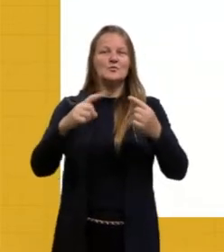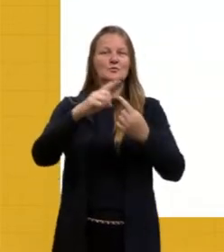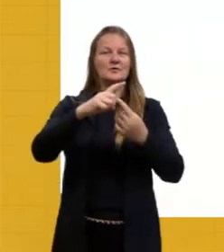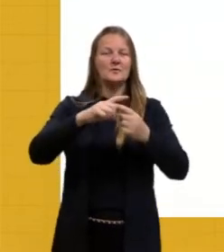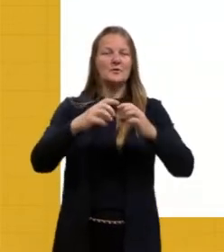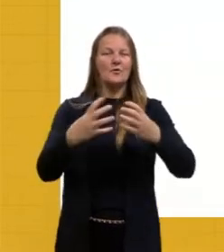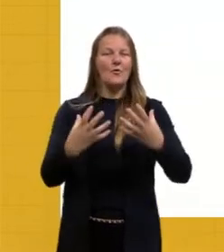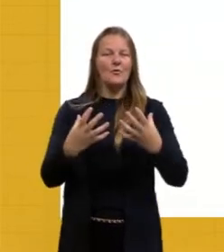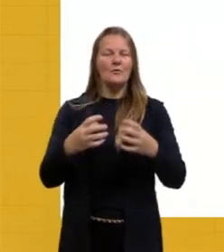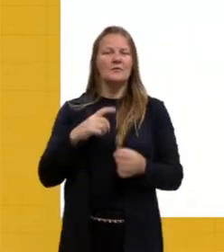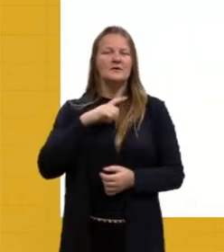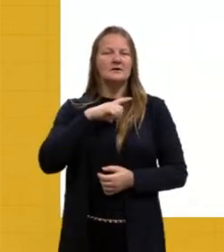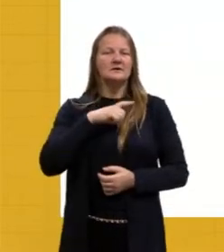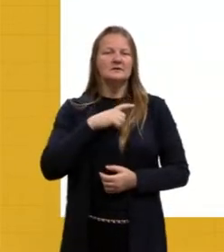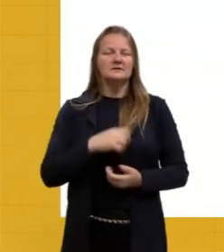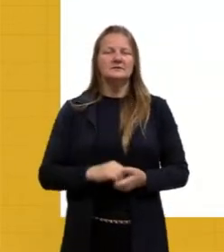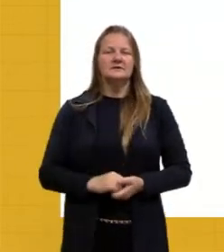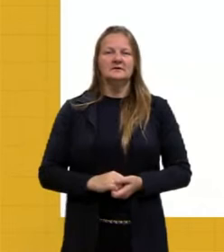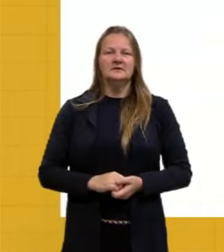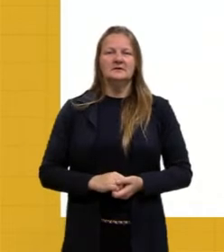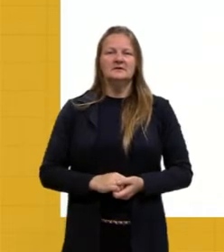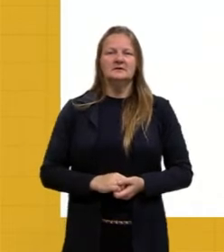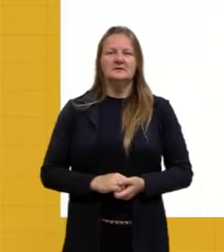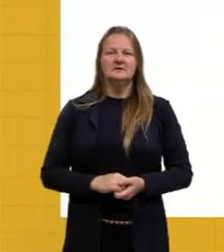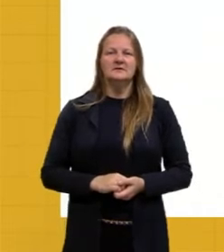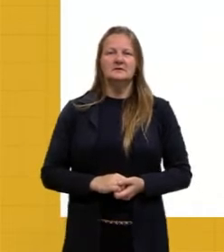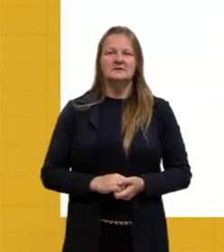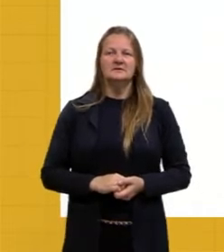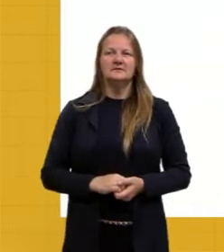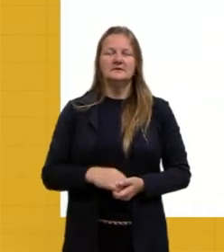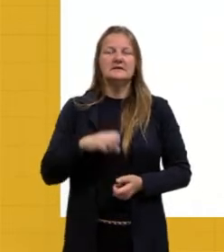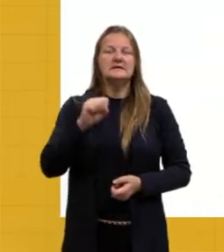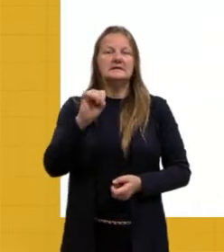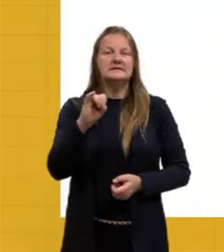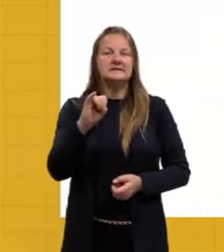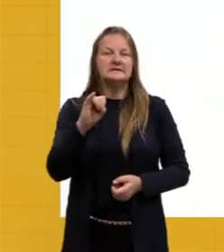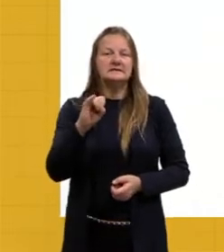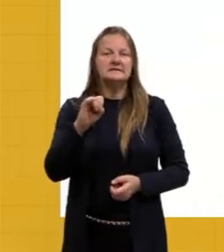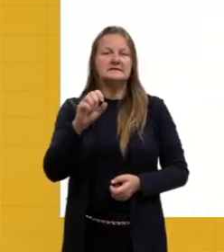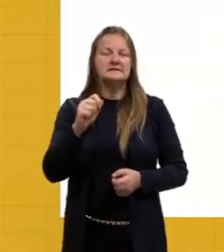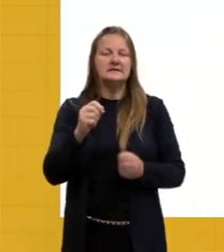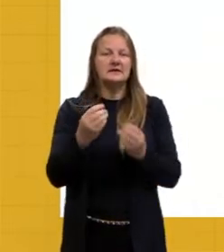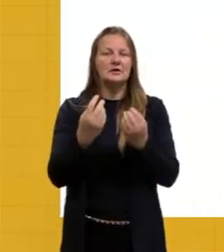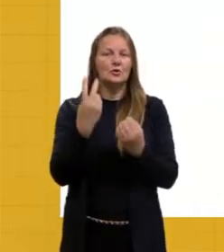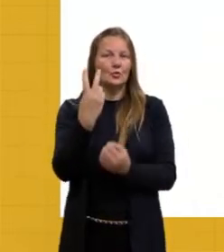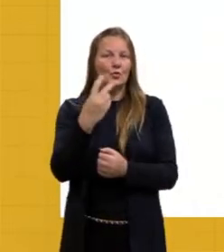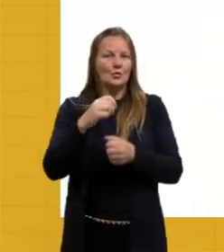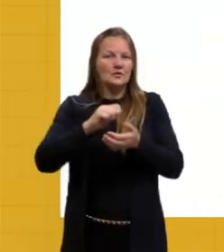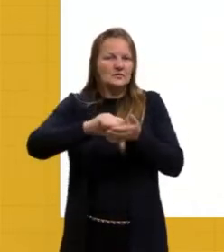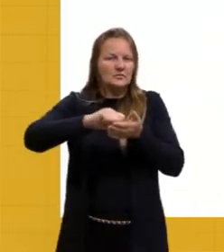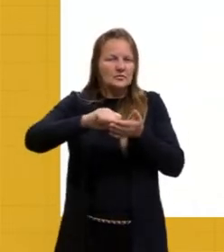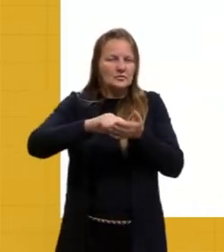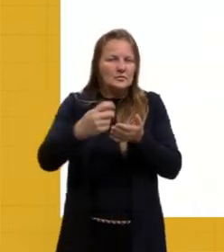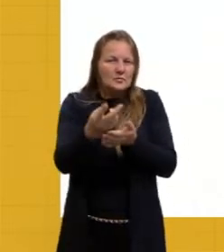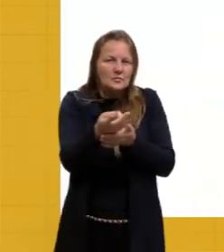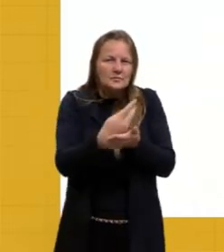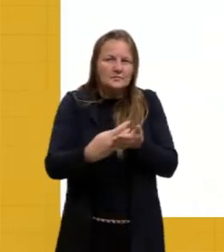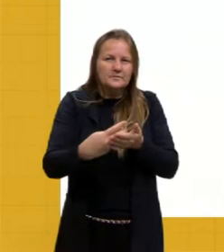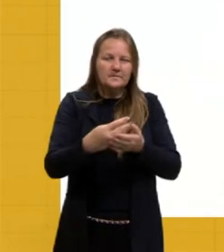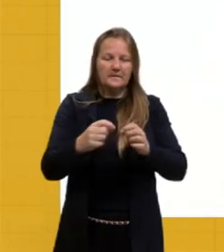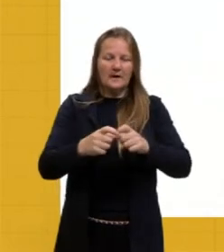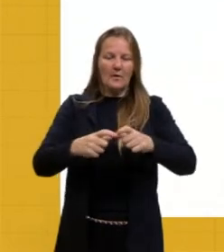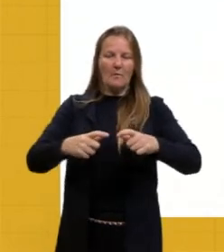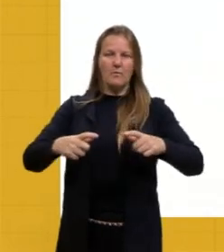comparar Peters com o Mercator, que o Peters, então, ele é, ele tenta manter o tamanho,